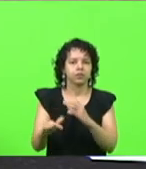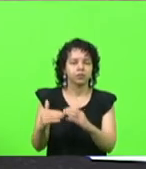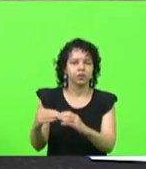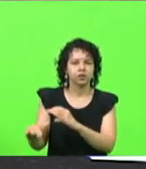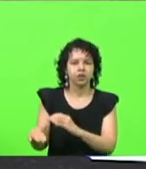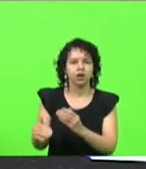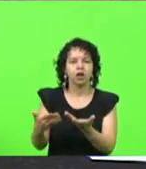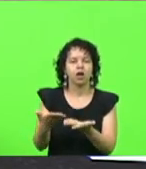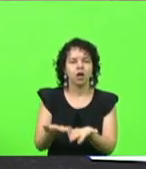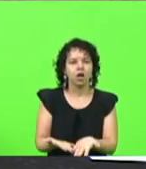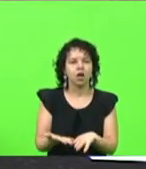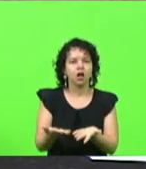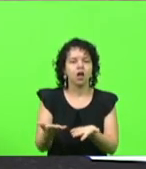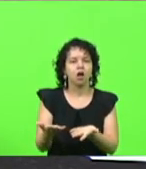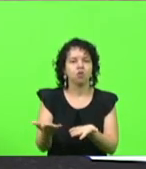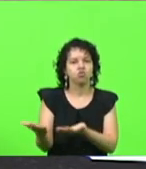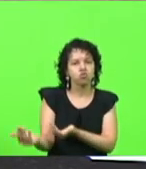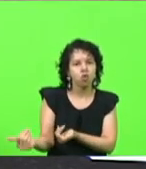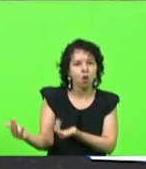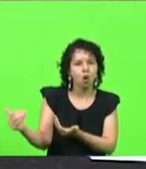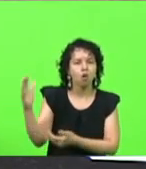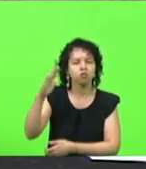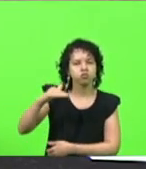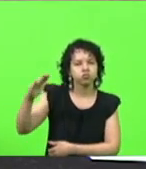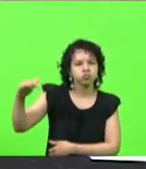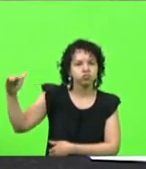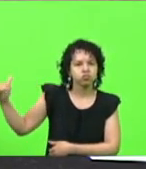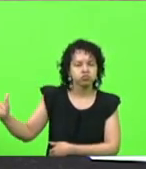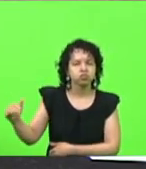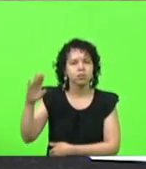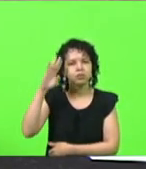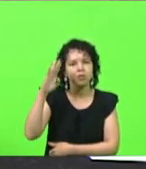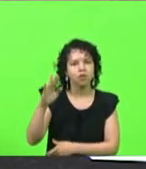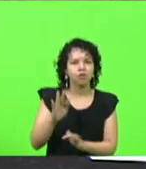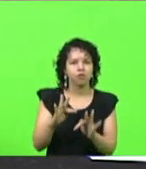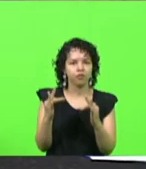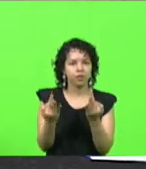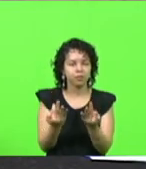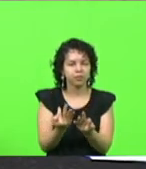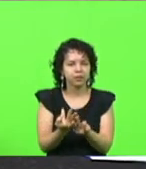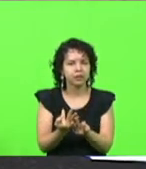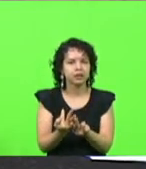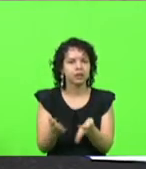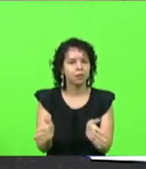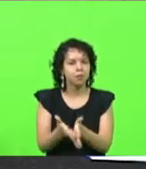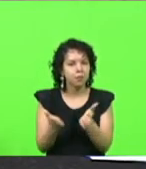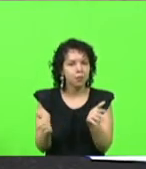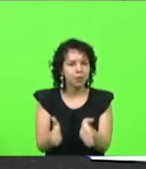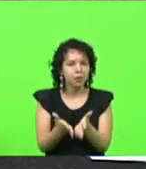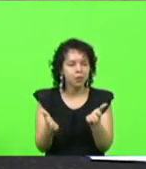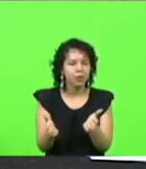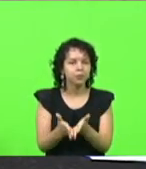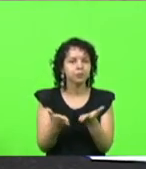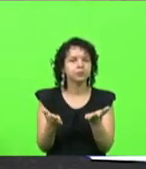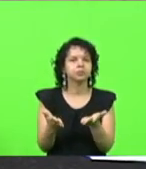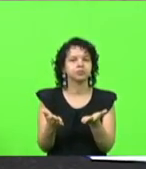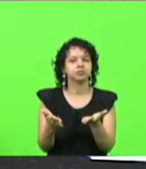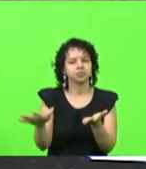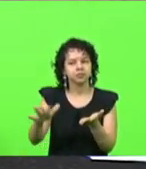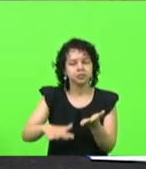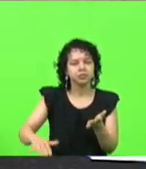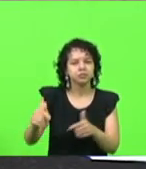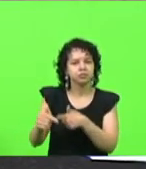adolescentes e jovens, especialmente famílias aí de baixa renda, para o mercado de trabalho,